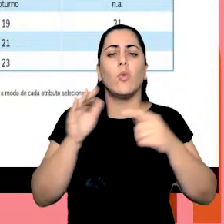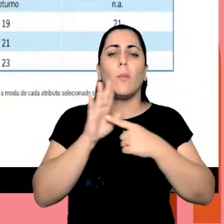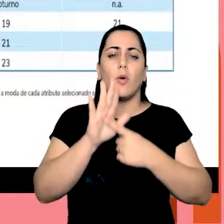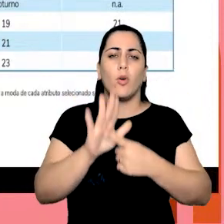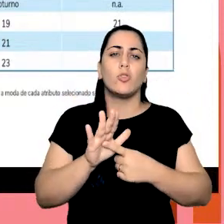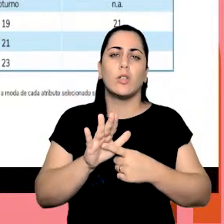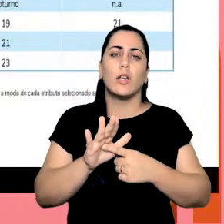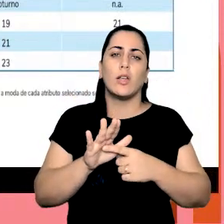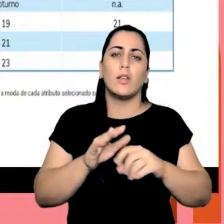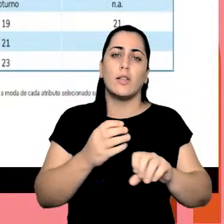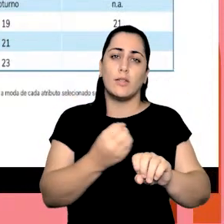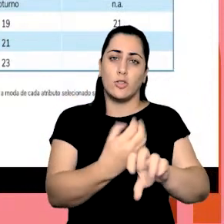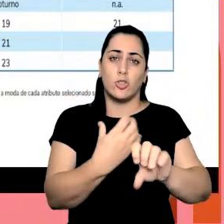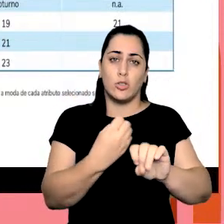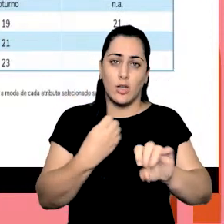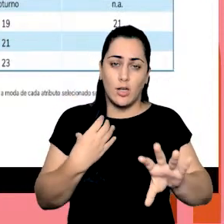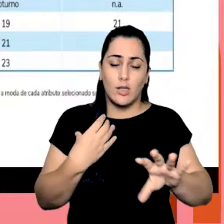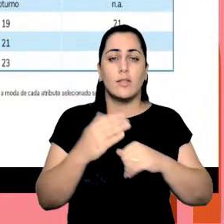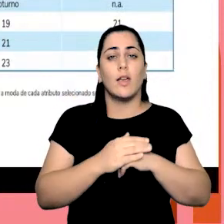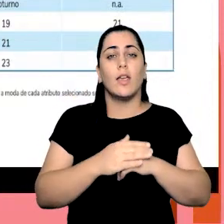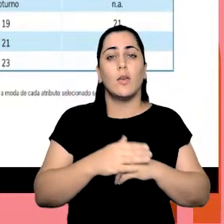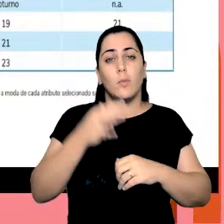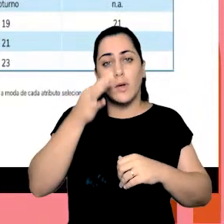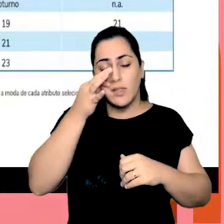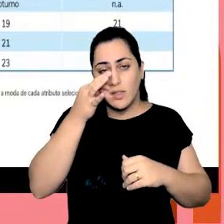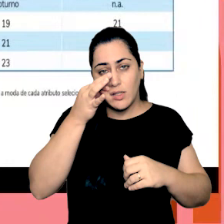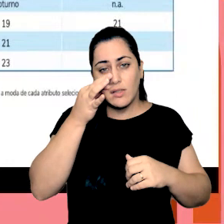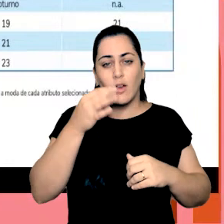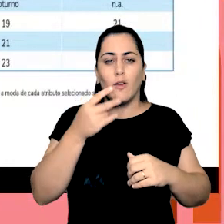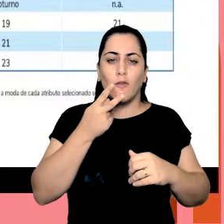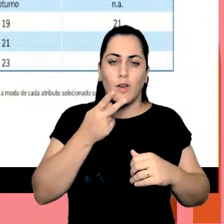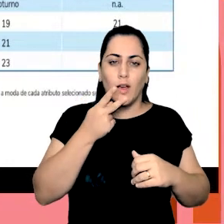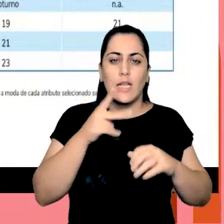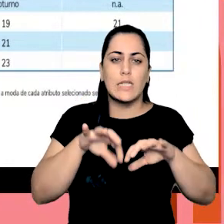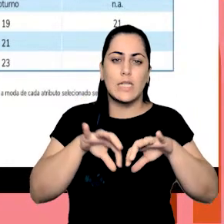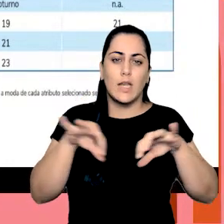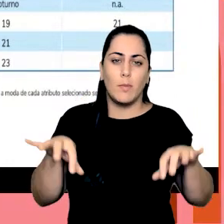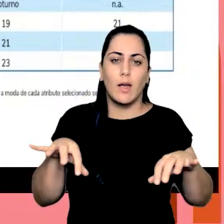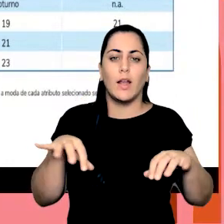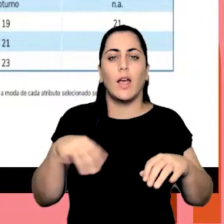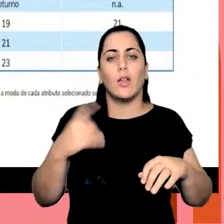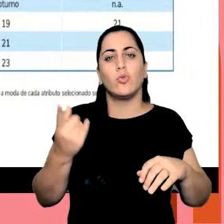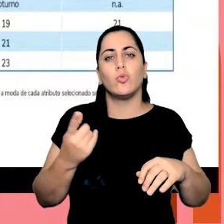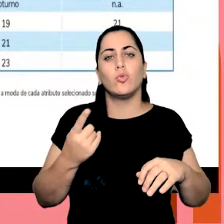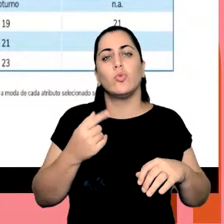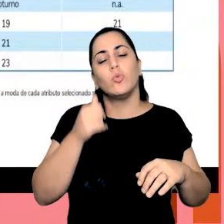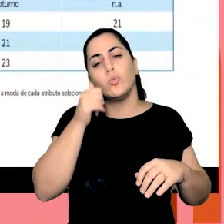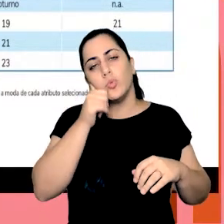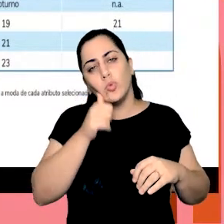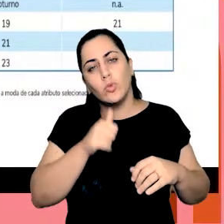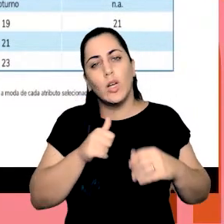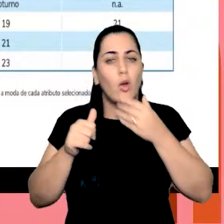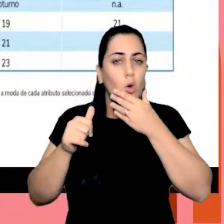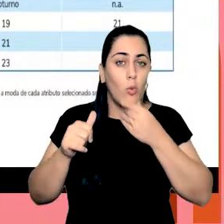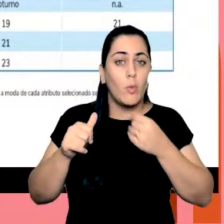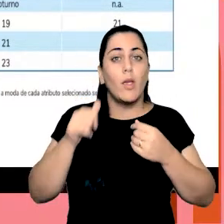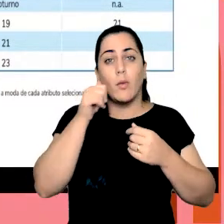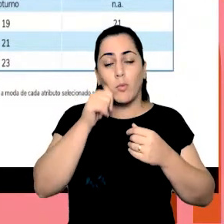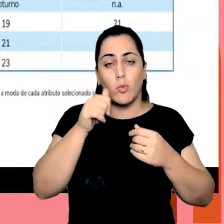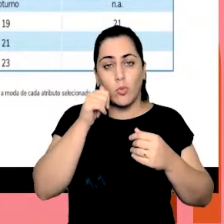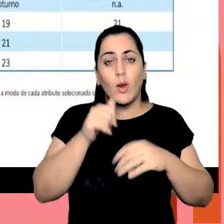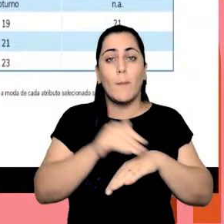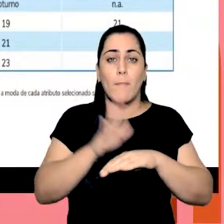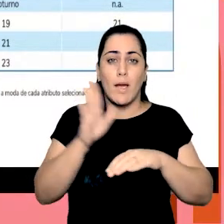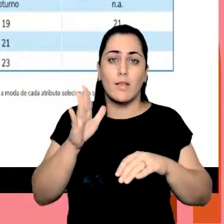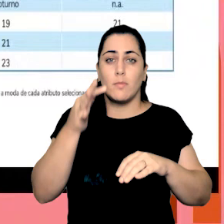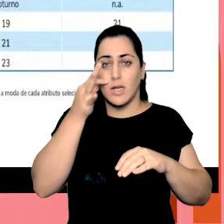ensino à distância e do ensino presencial, o sexo, que assim eles dividem, né, como sexo biológico feminino, ele é superior tanto no